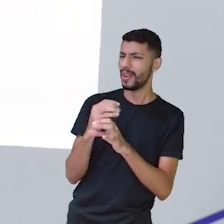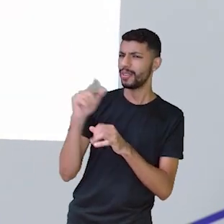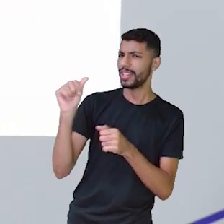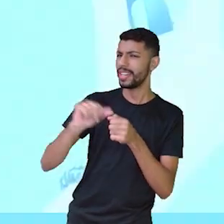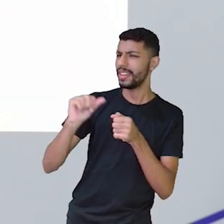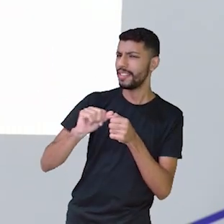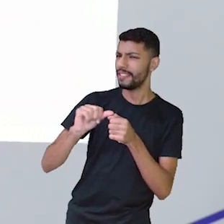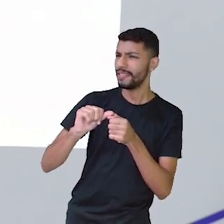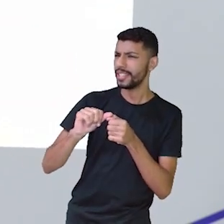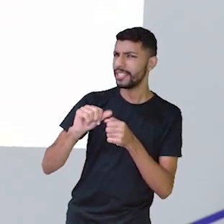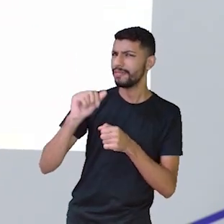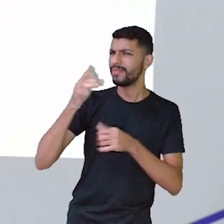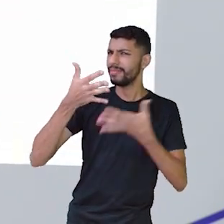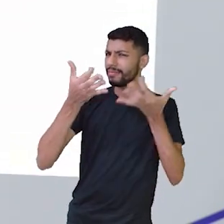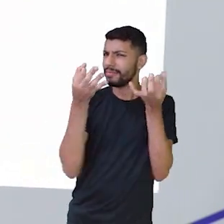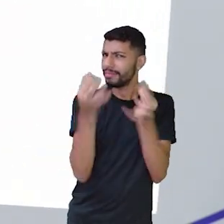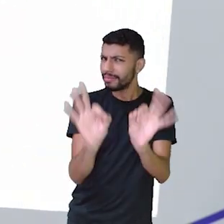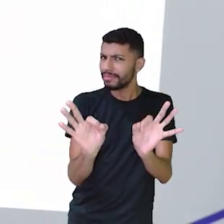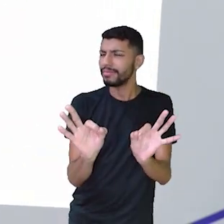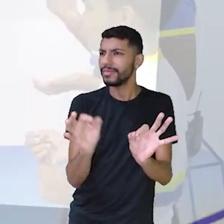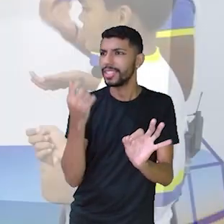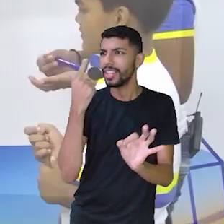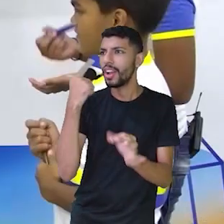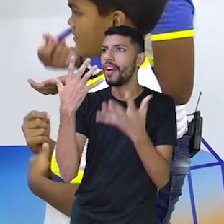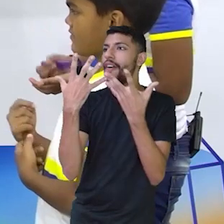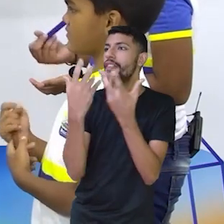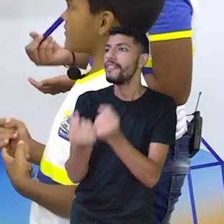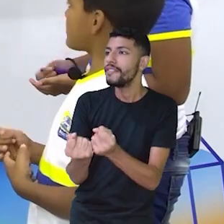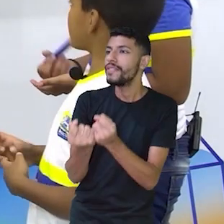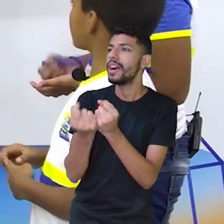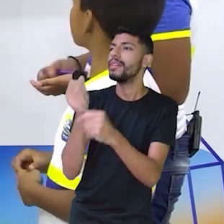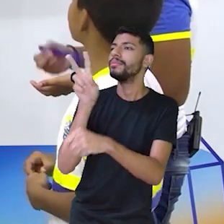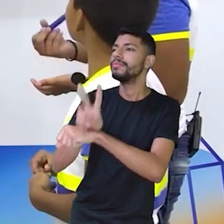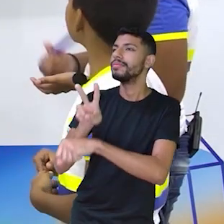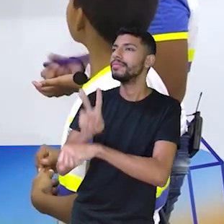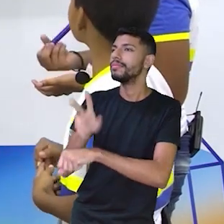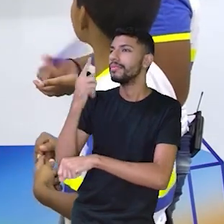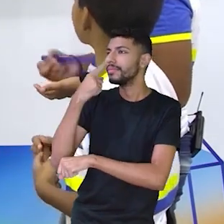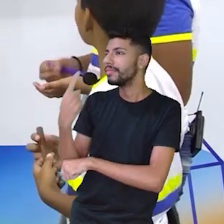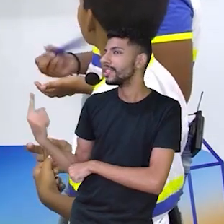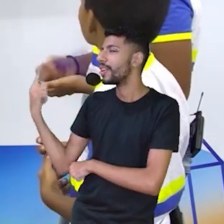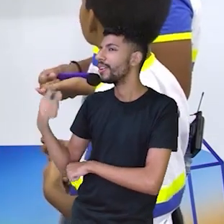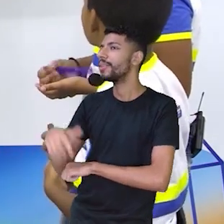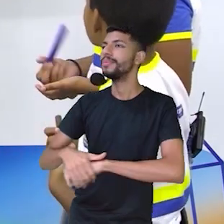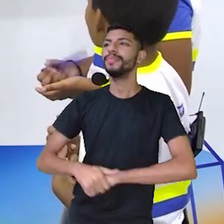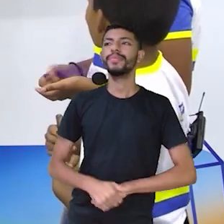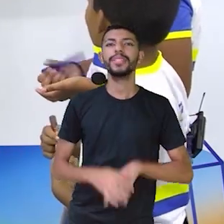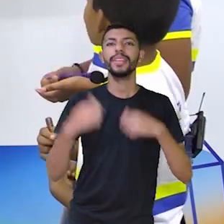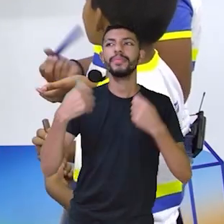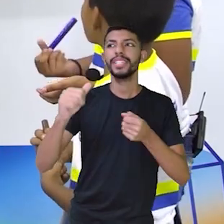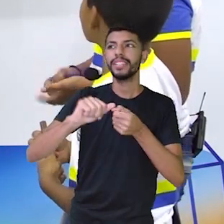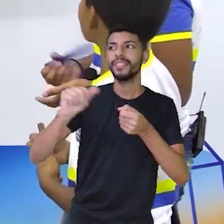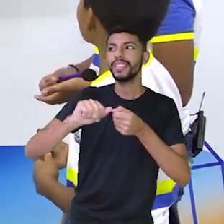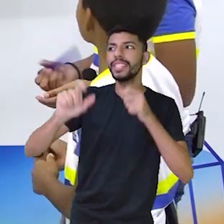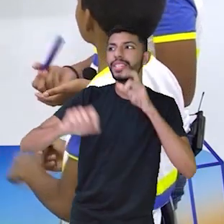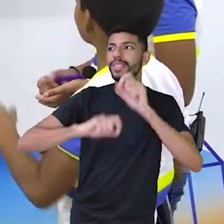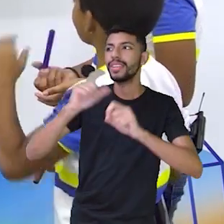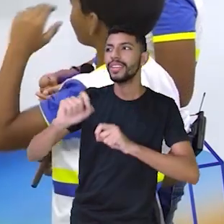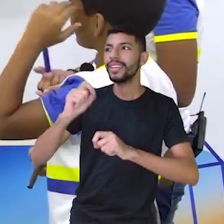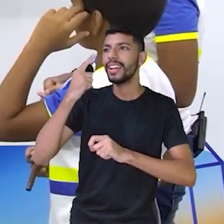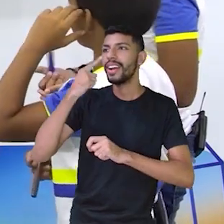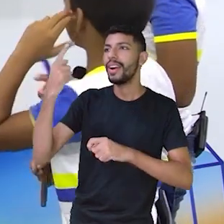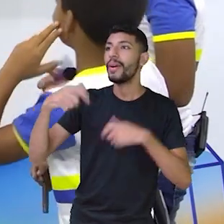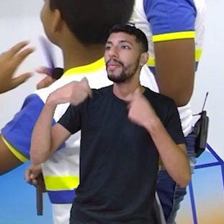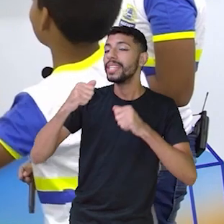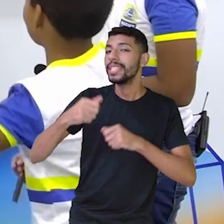fez está correta? Vamos verificar. Olha só. O que é a gente tem que fazer? A gente tem